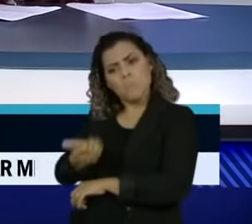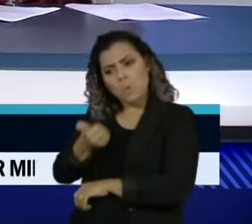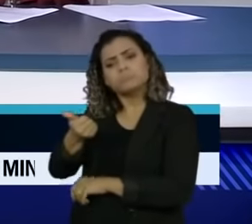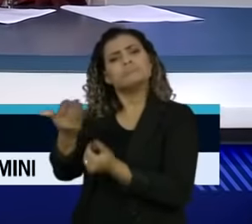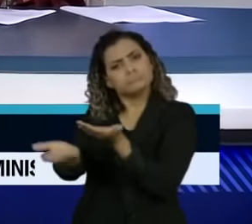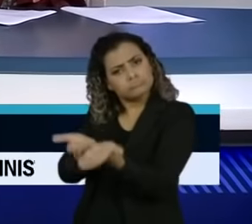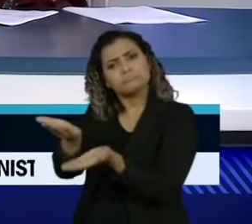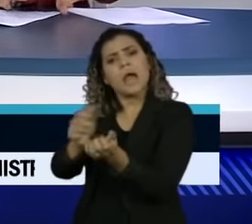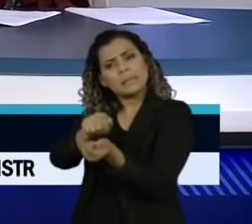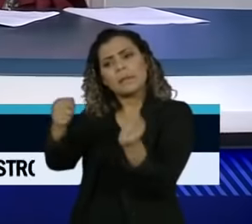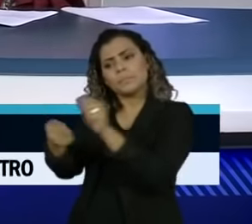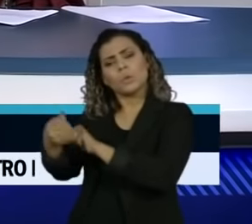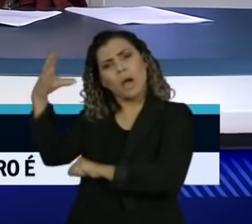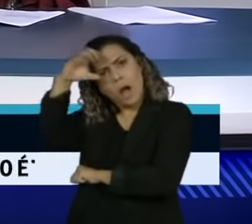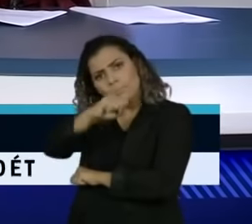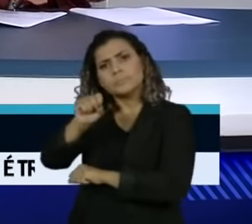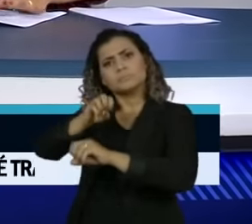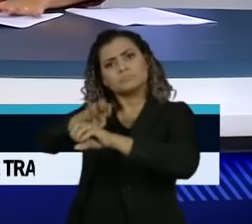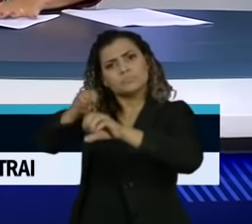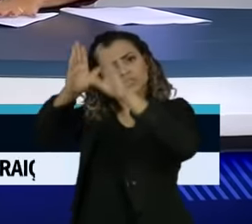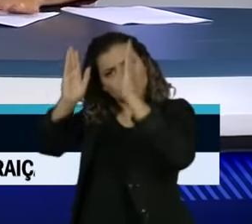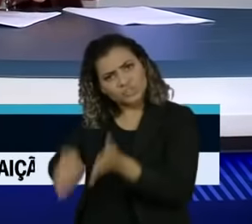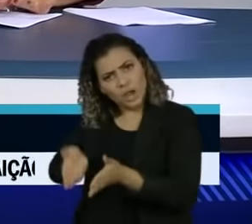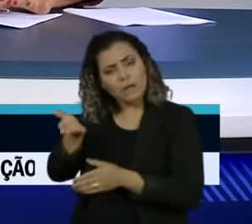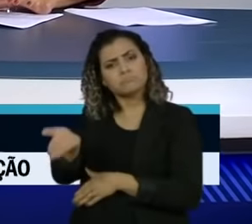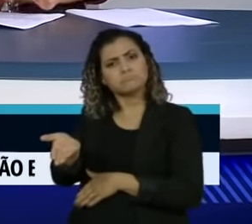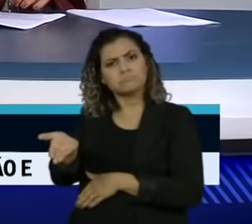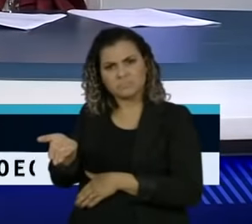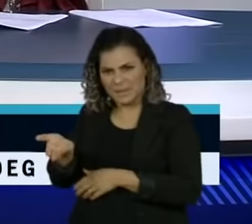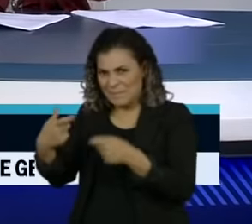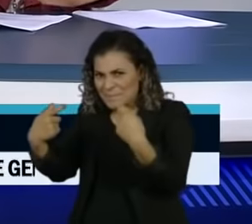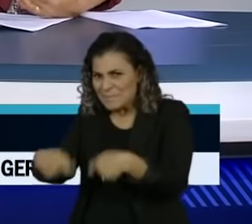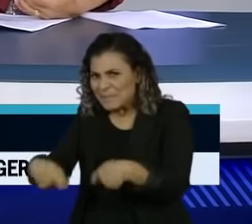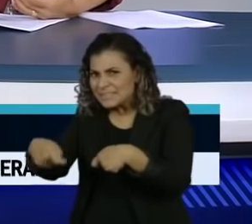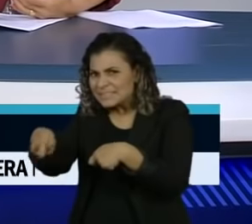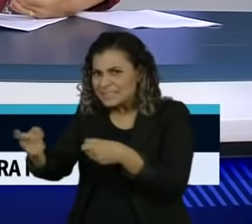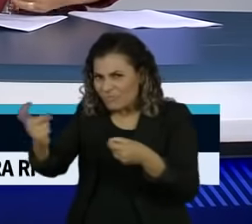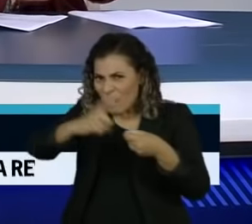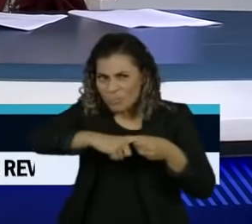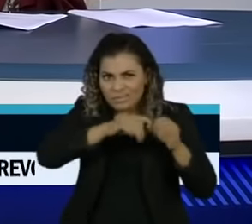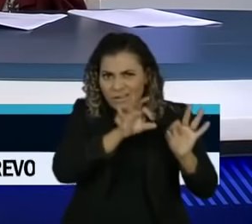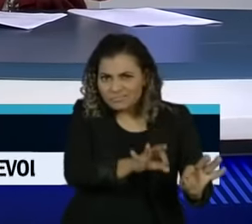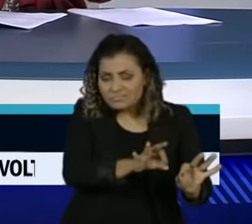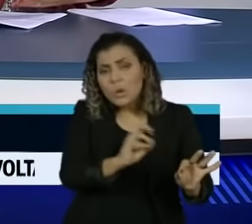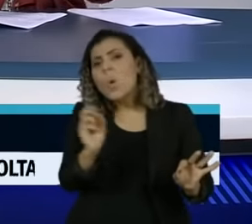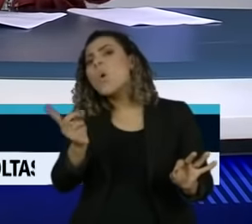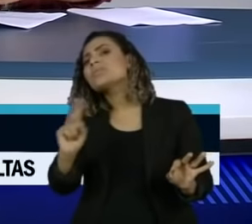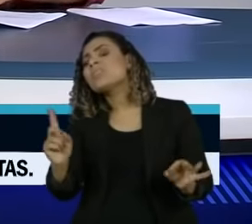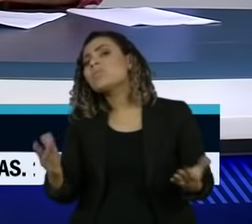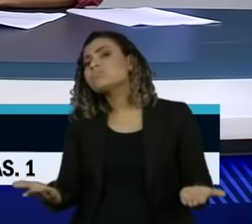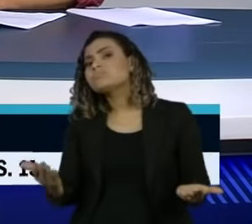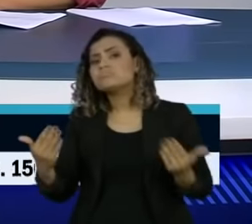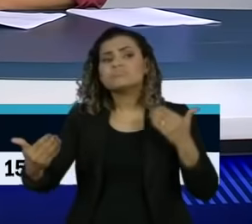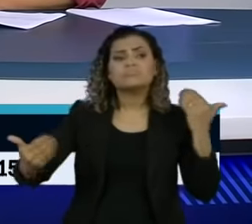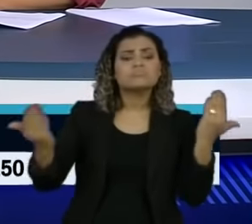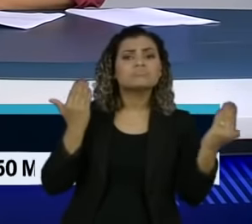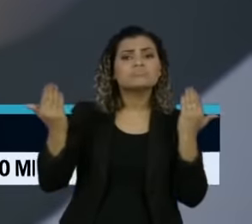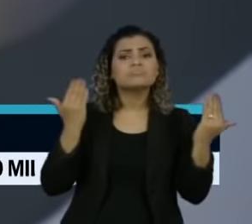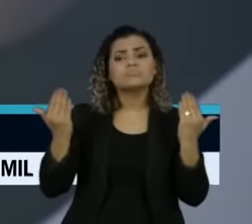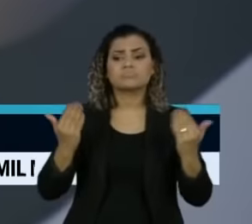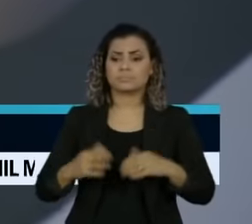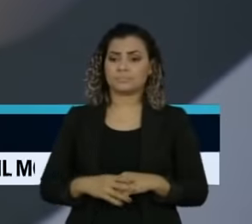e que já estão adaptados com esse ensino remoto, devem considerar esse retorno ou deveriam postergar essa volta?